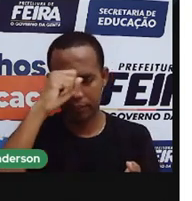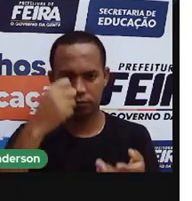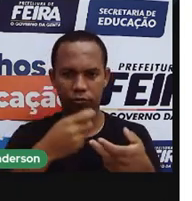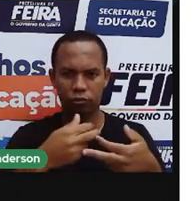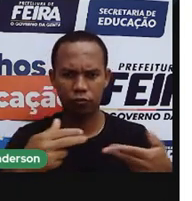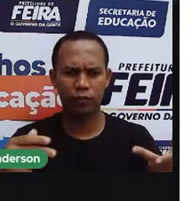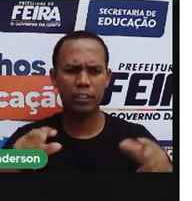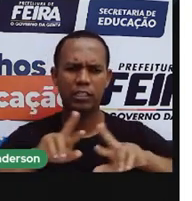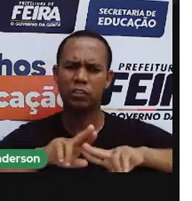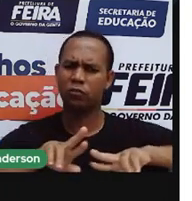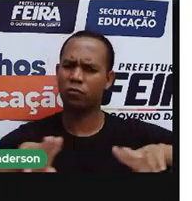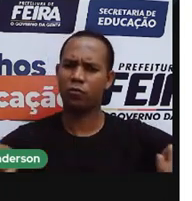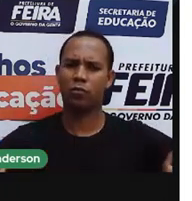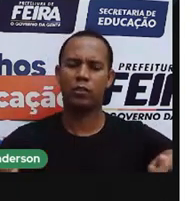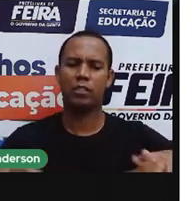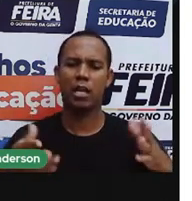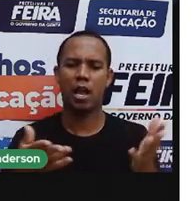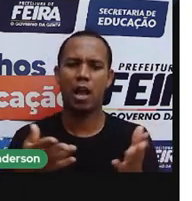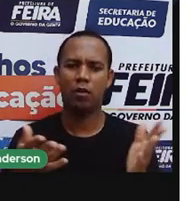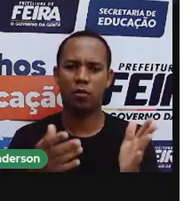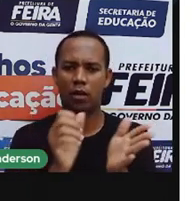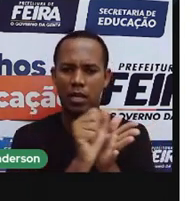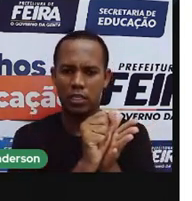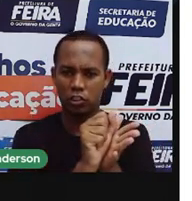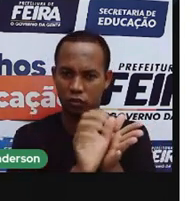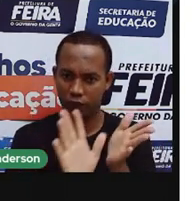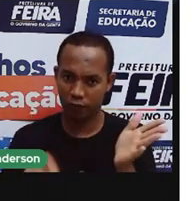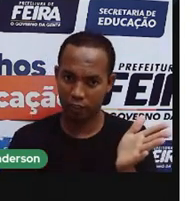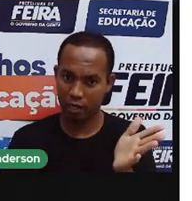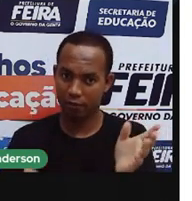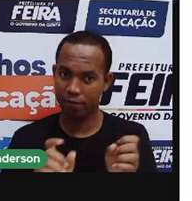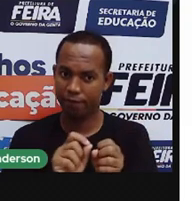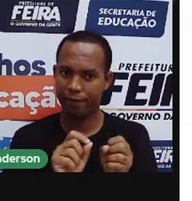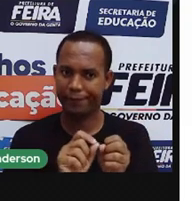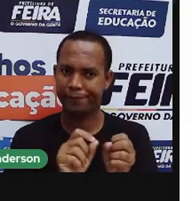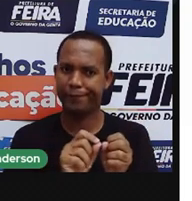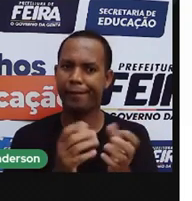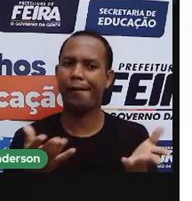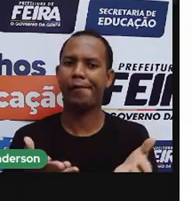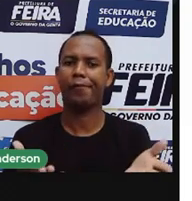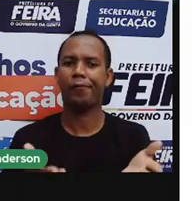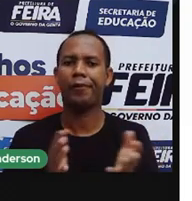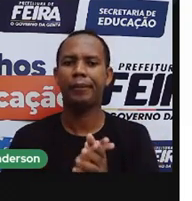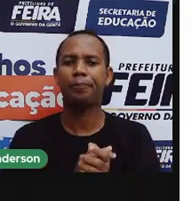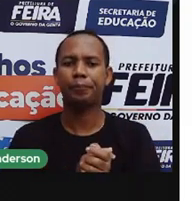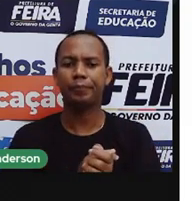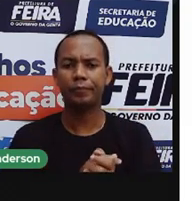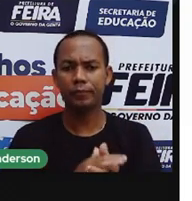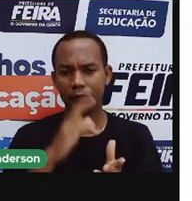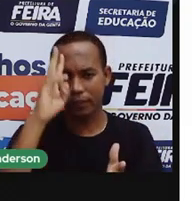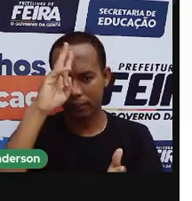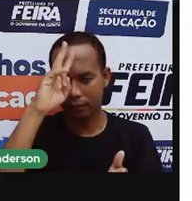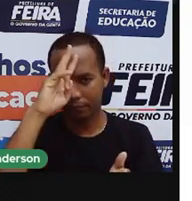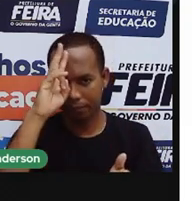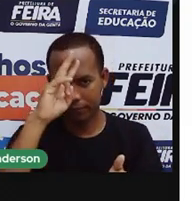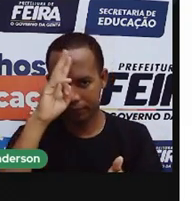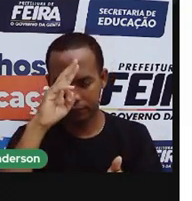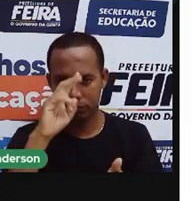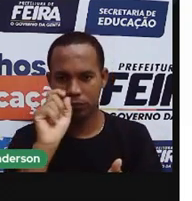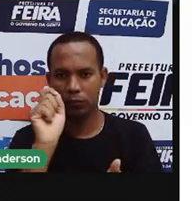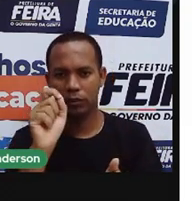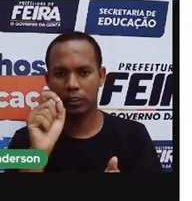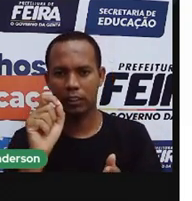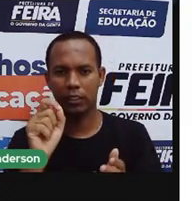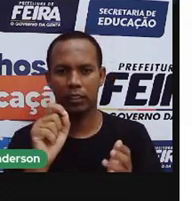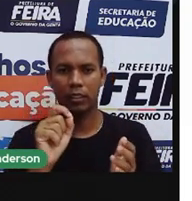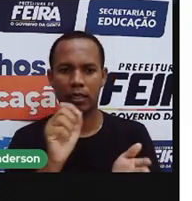indígenas. Na atividade que vamos fazer agora, né, lembrando que essa atividade que eu vou começar a fazer agora com vocês